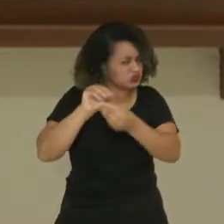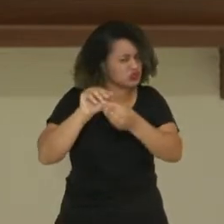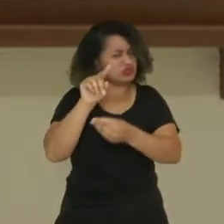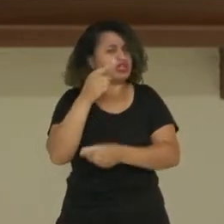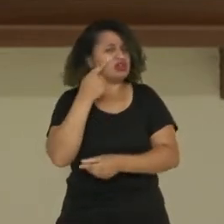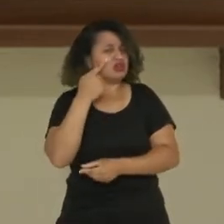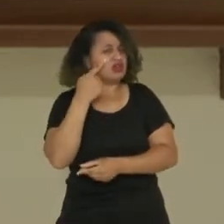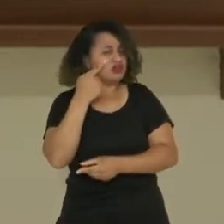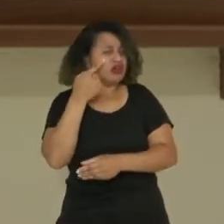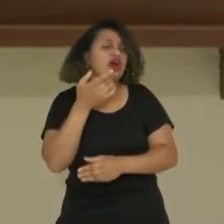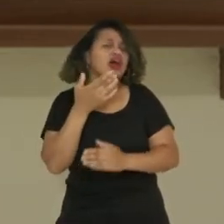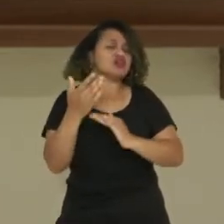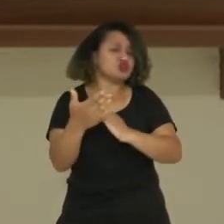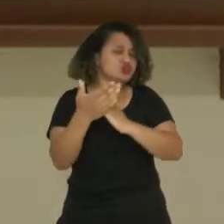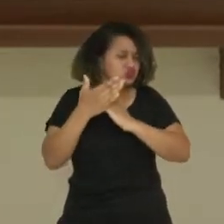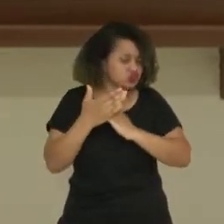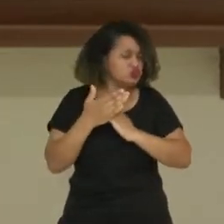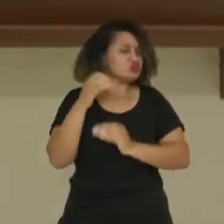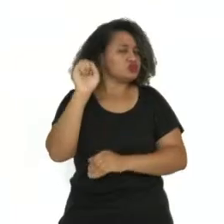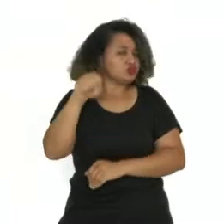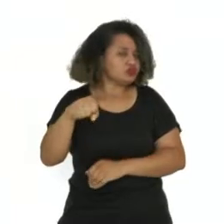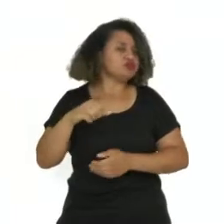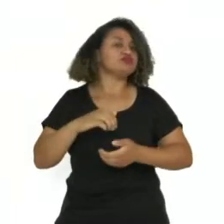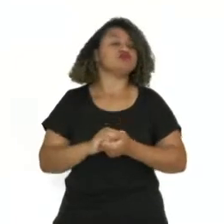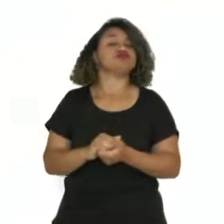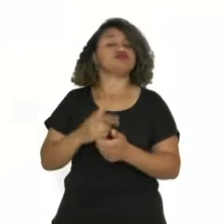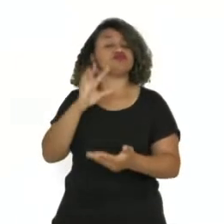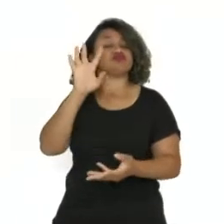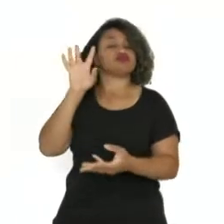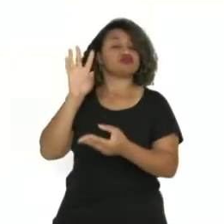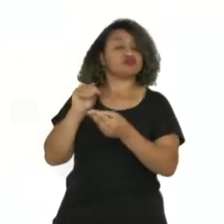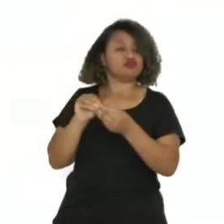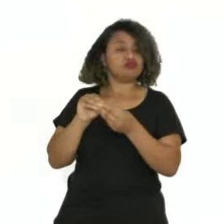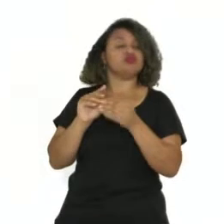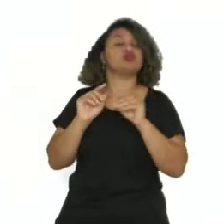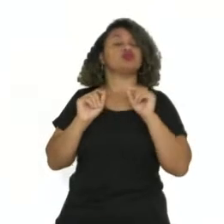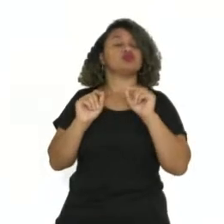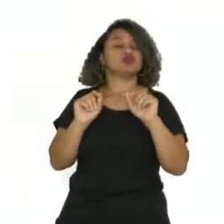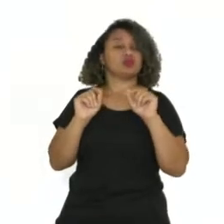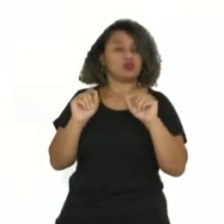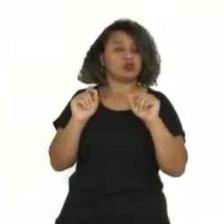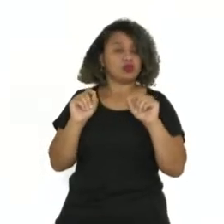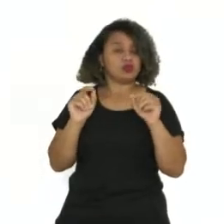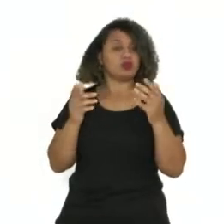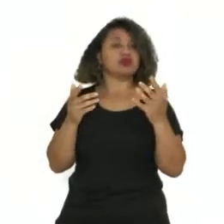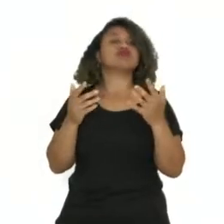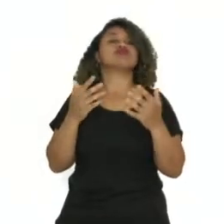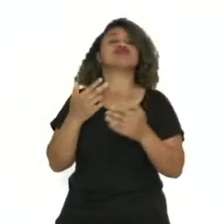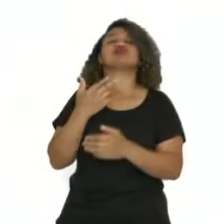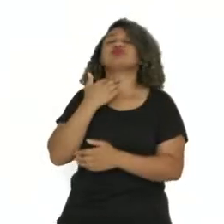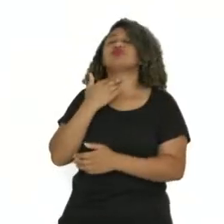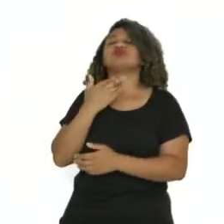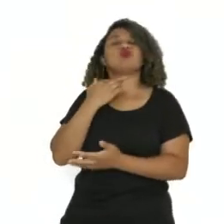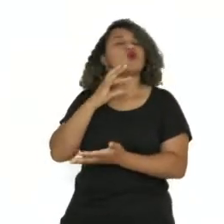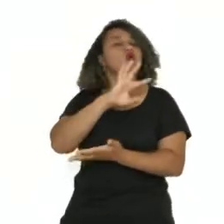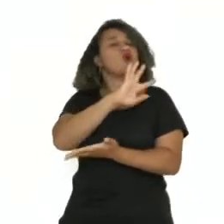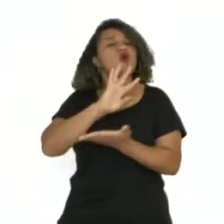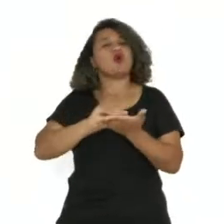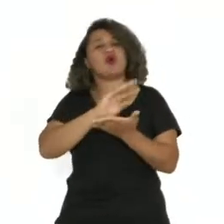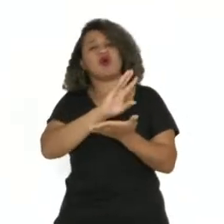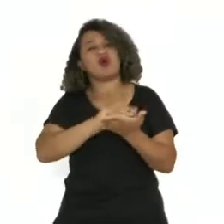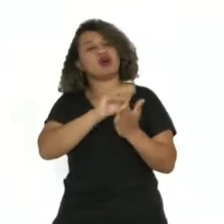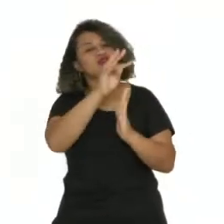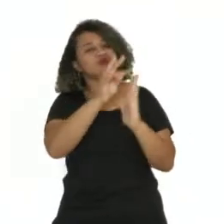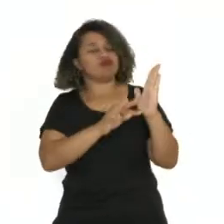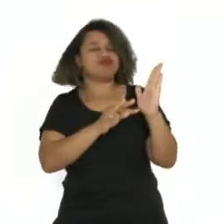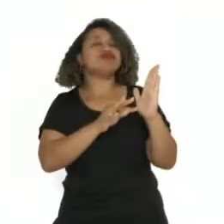você vai ver que facilita muito. O resumo, novamente enfatizando, não pode ter cópias do texto